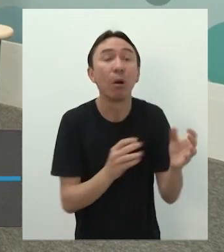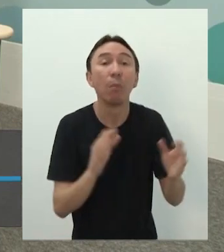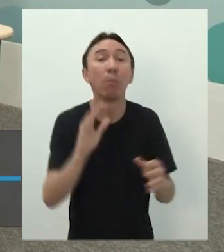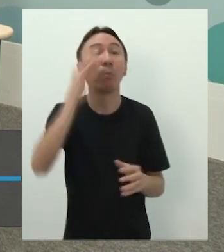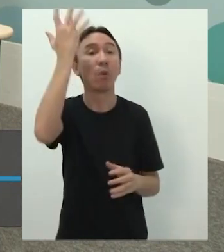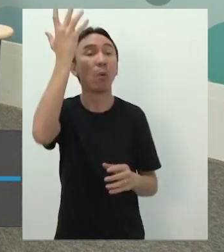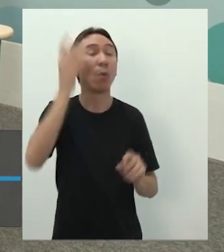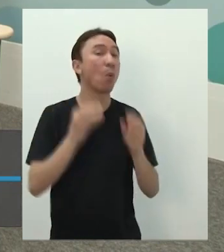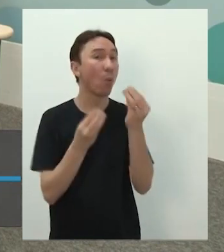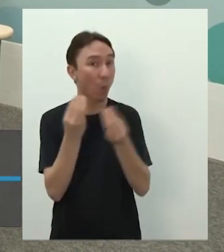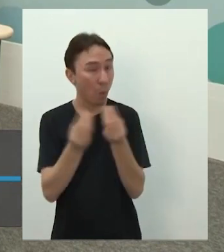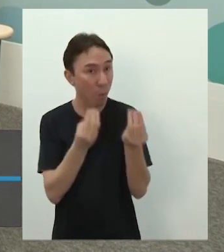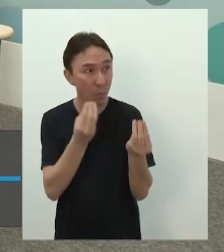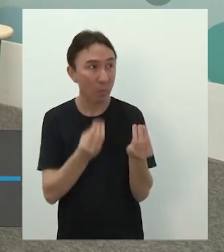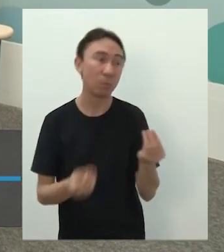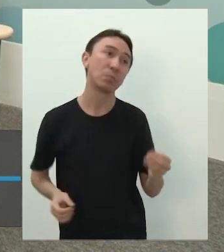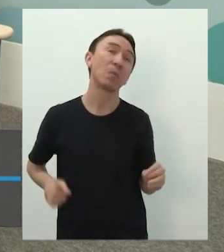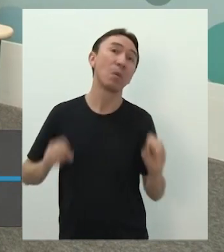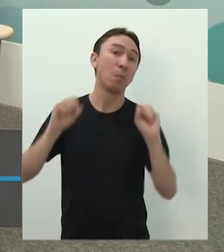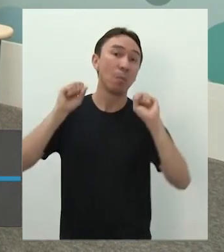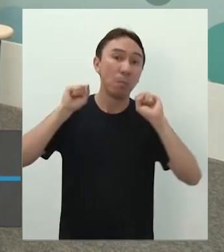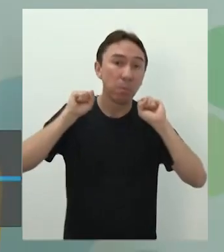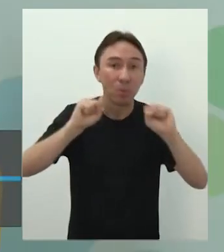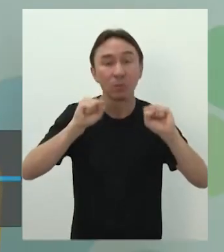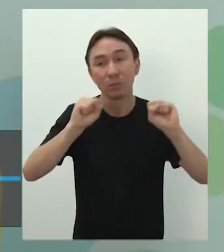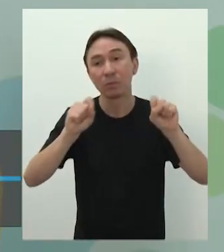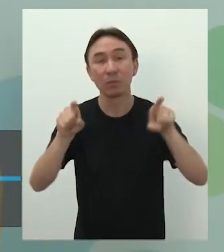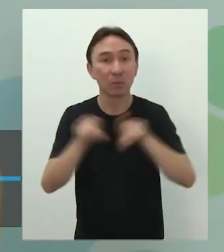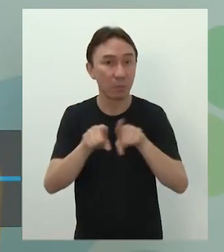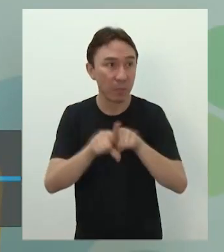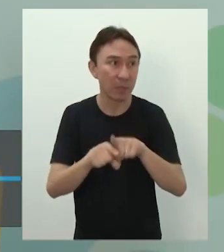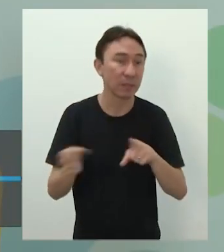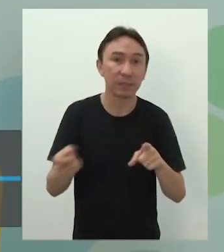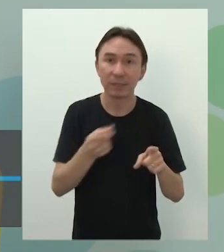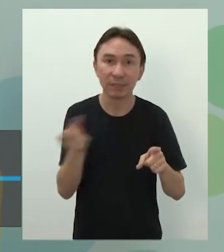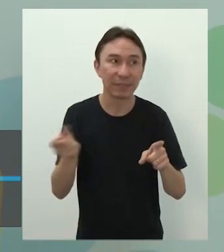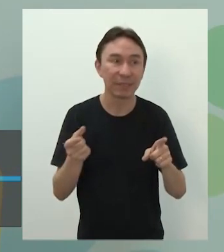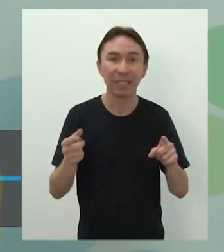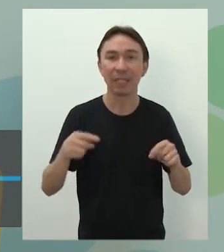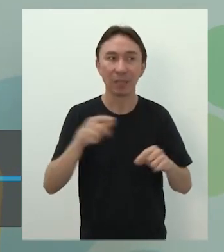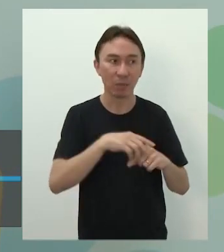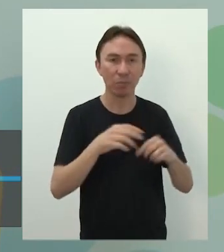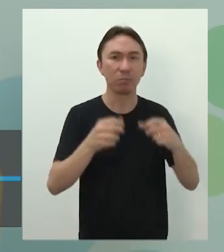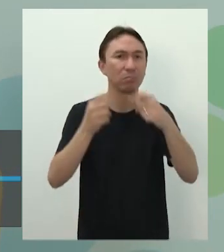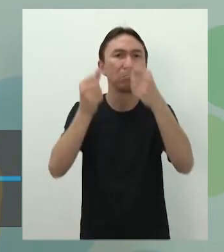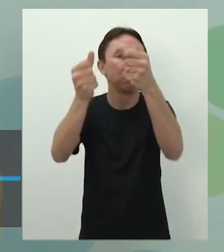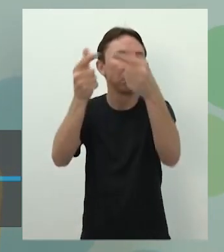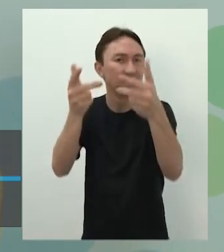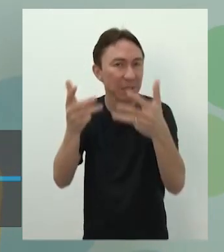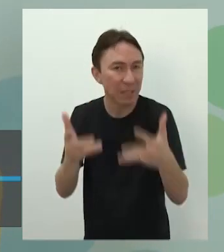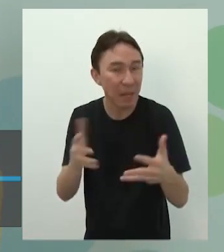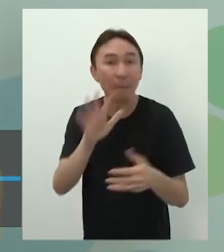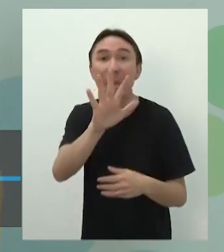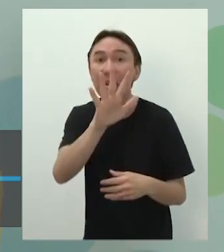mas eu não posso defender uma tese. Eu que ser imparcial. Isso é a notícia. Quando a gente já julga,